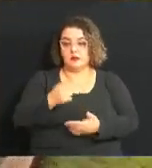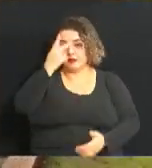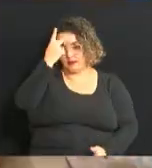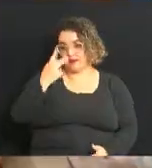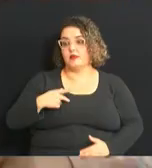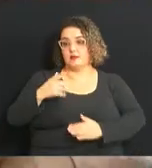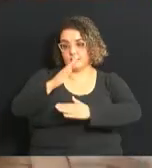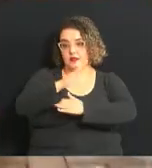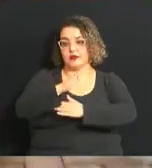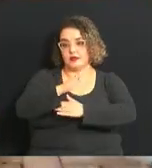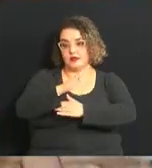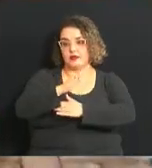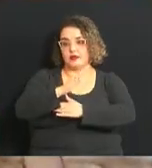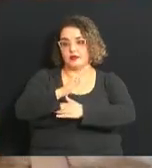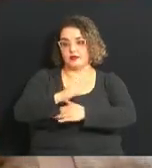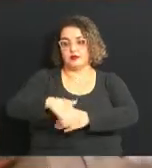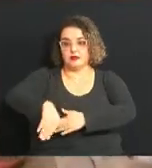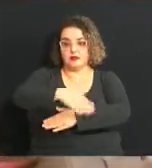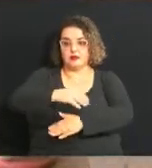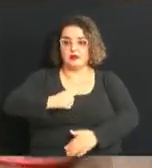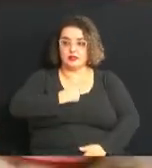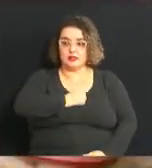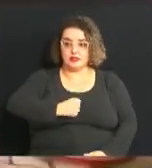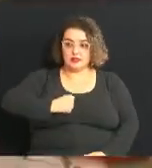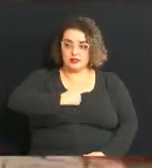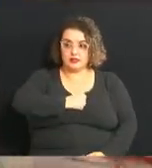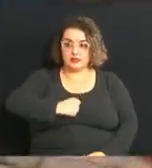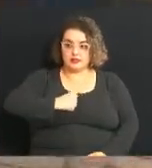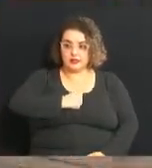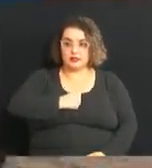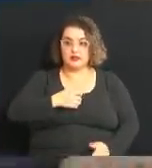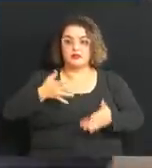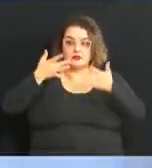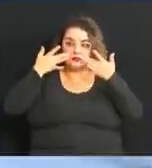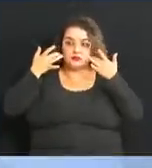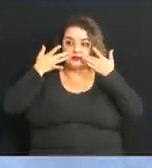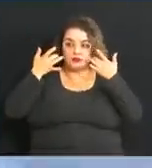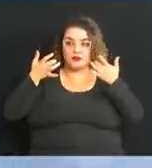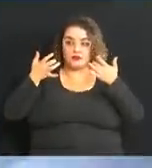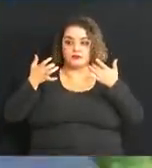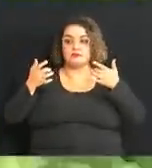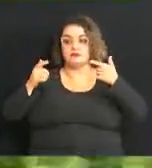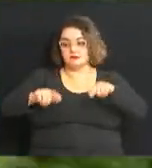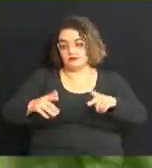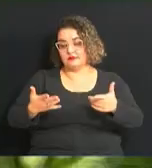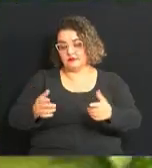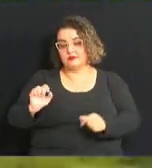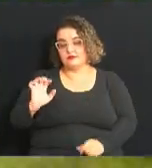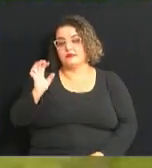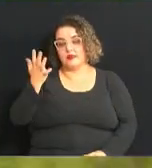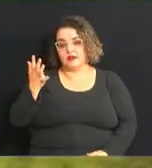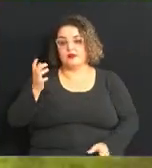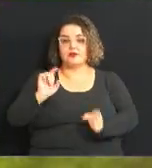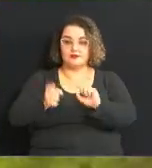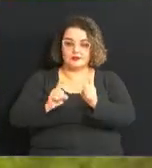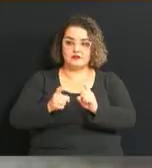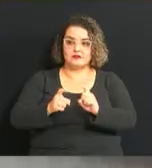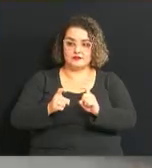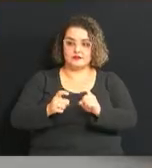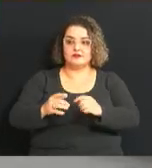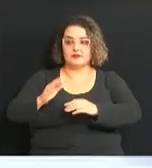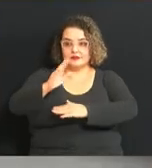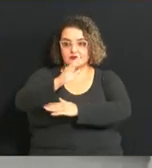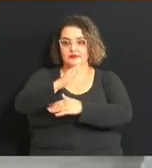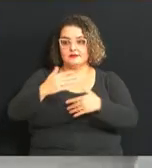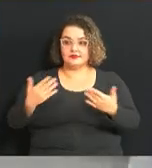Municipal que fica na Avenida da Saudade e no Teatro Beito Quirino onde estão sendo realizadas as reuniões da Câmara.